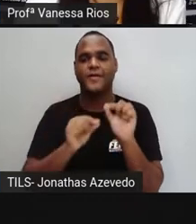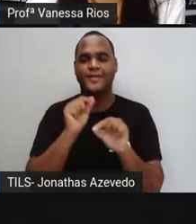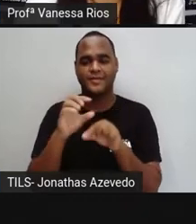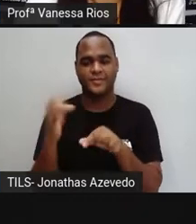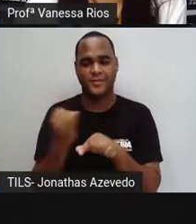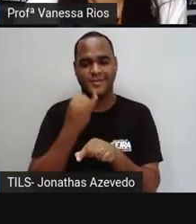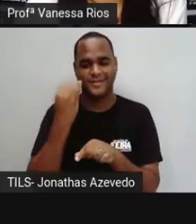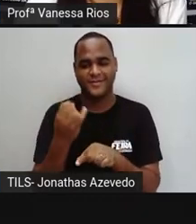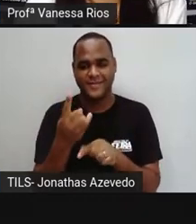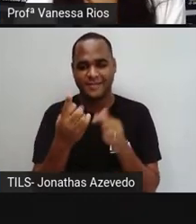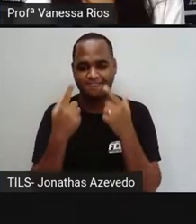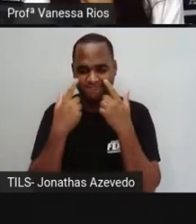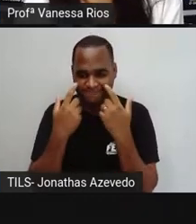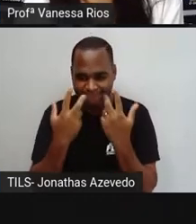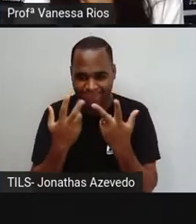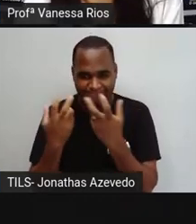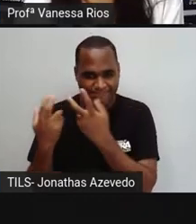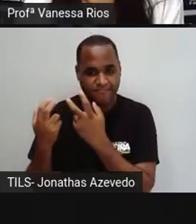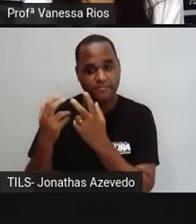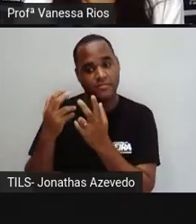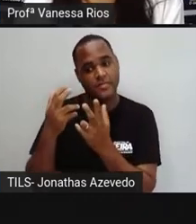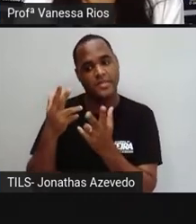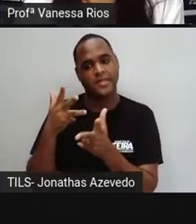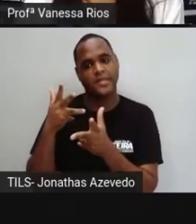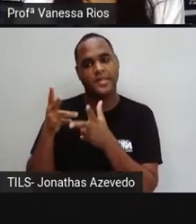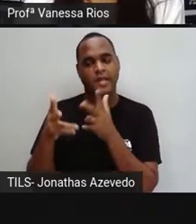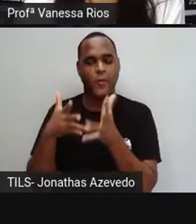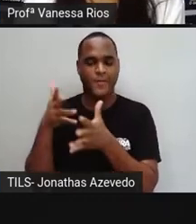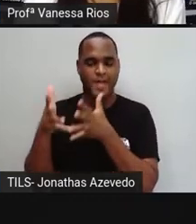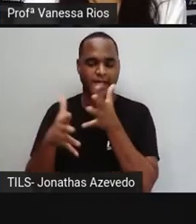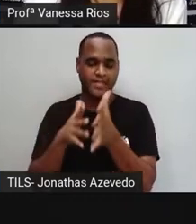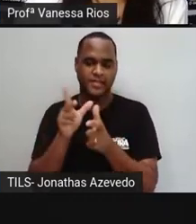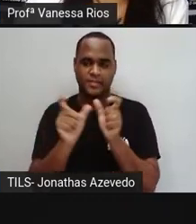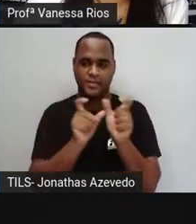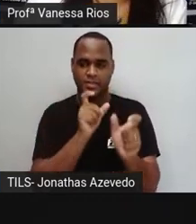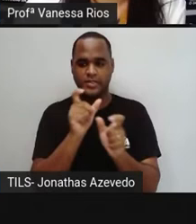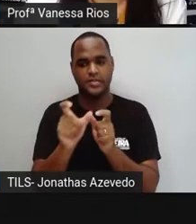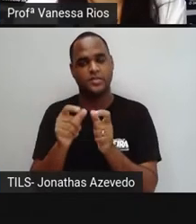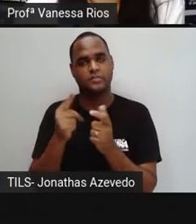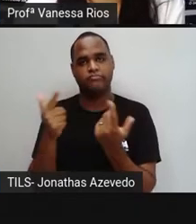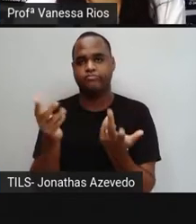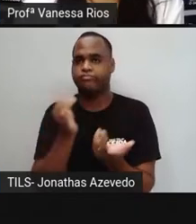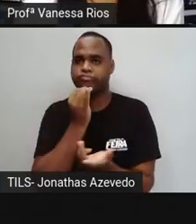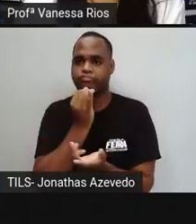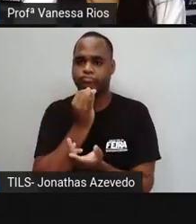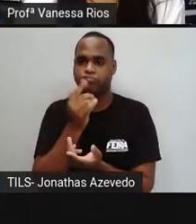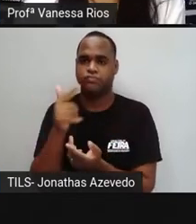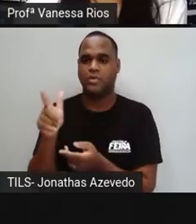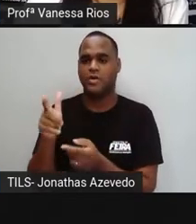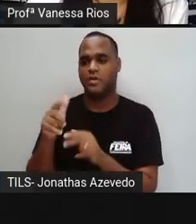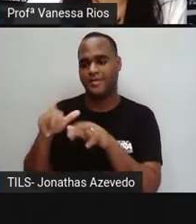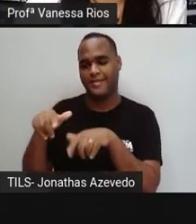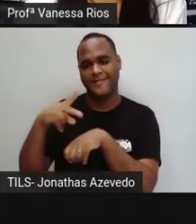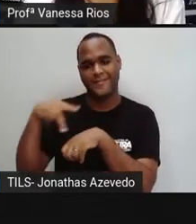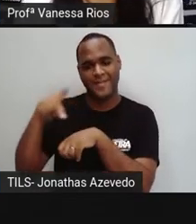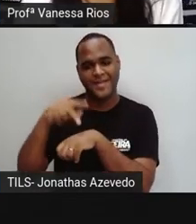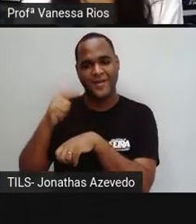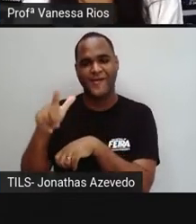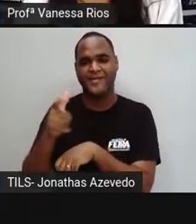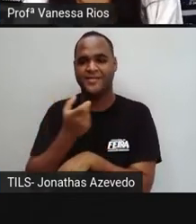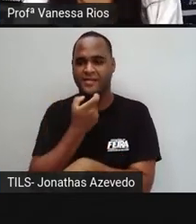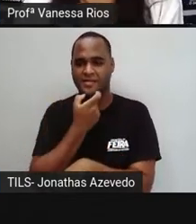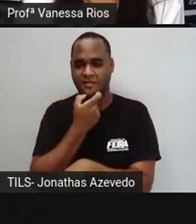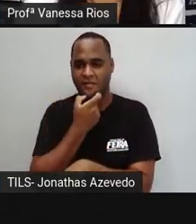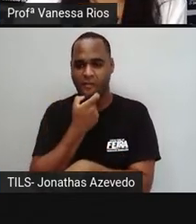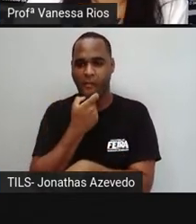observar que algumas gírias podem surgir de palavras estrangeiras. Por exemplo, a palavra brother, né? E aí, meu